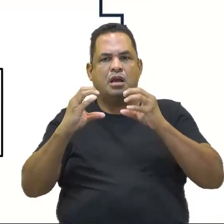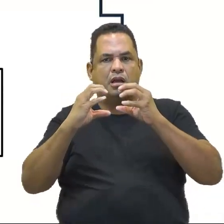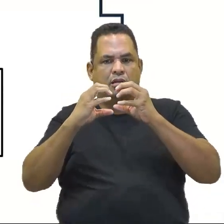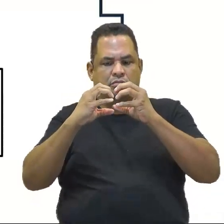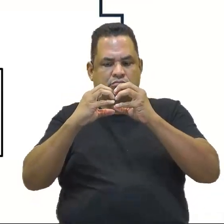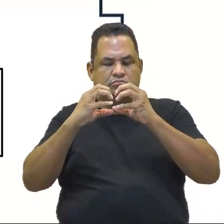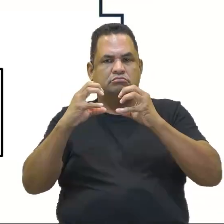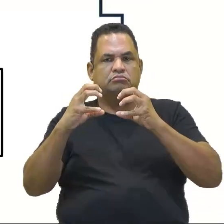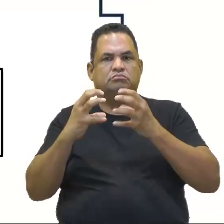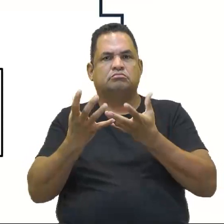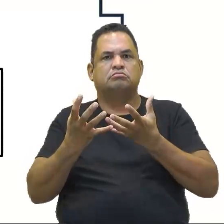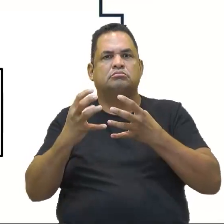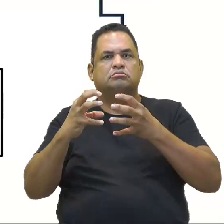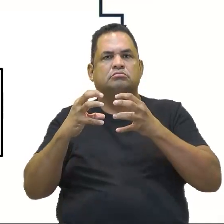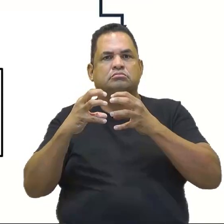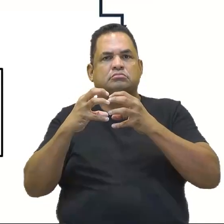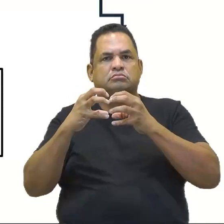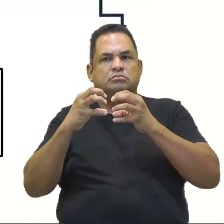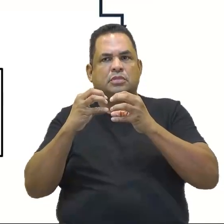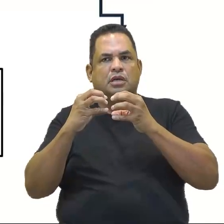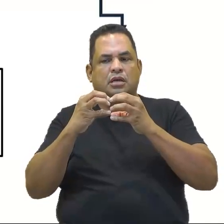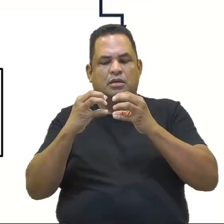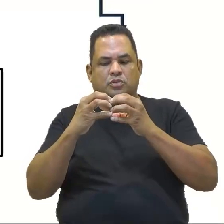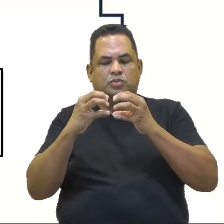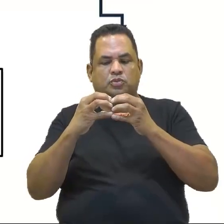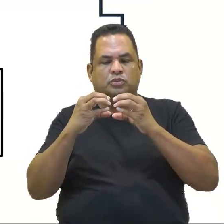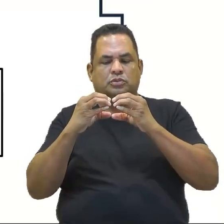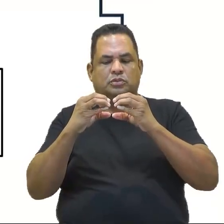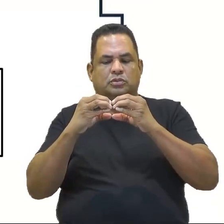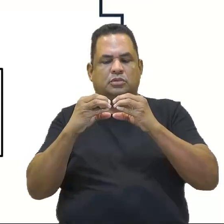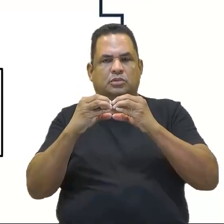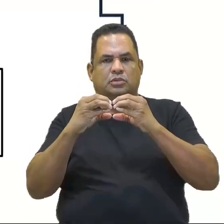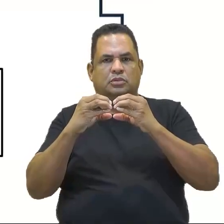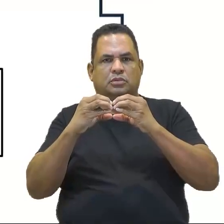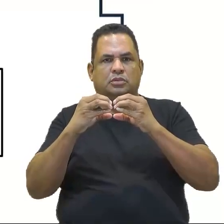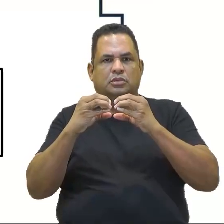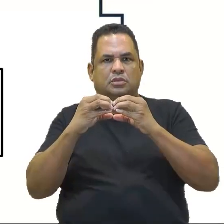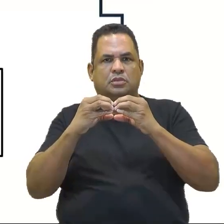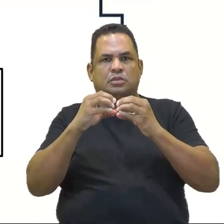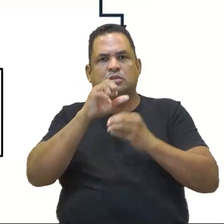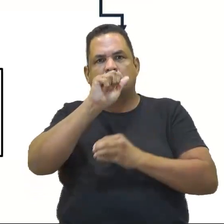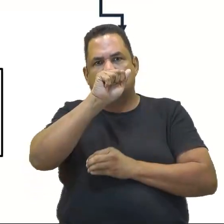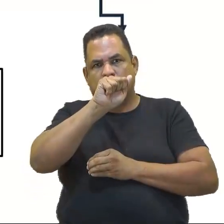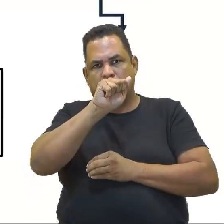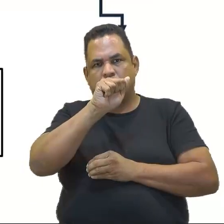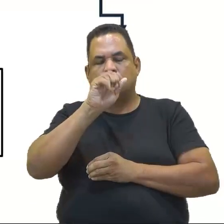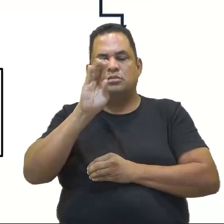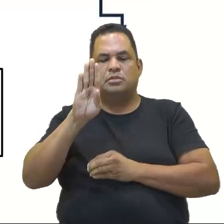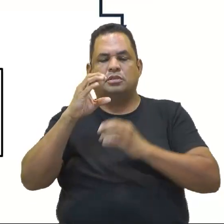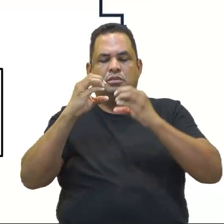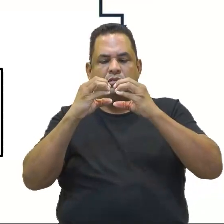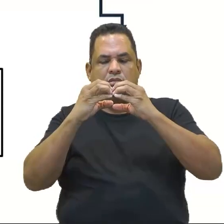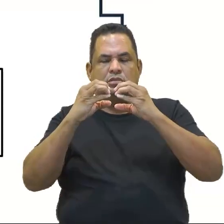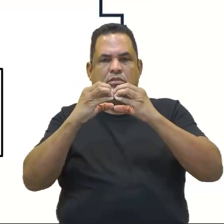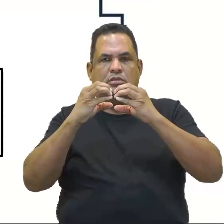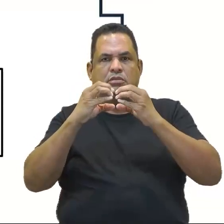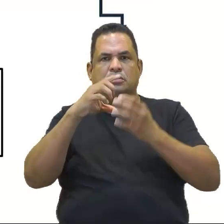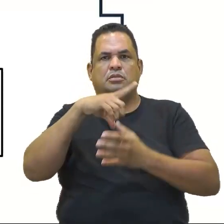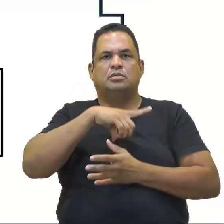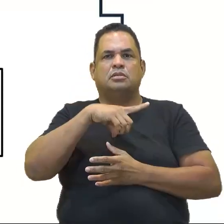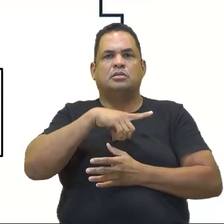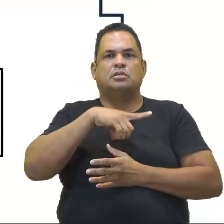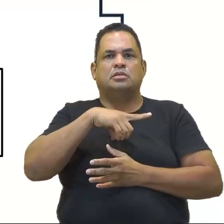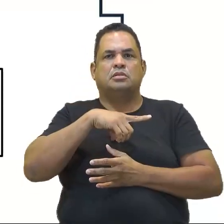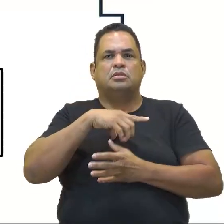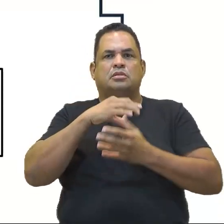pelaquela letrinha, né? O Uzinho. A gente vai unir, vai juntar todos os elementos aqui. A gente tem a interseção